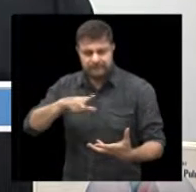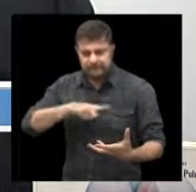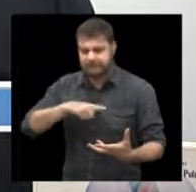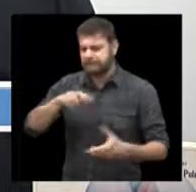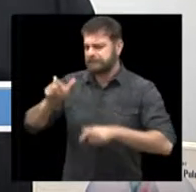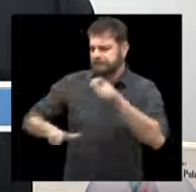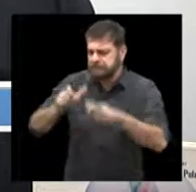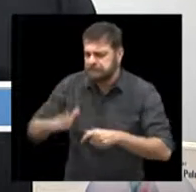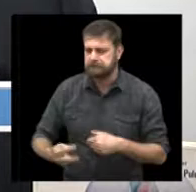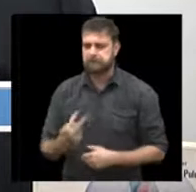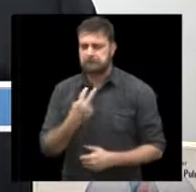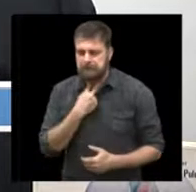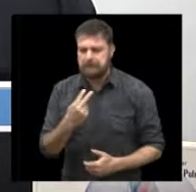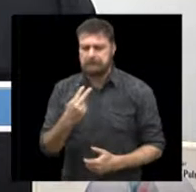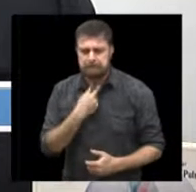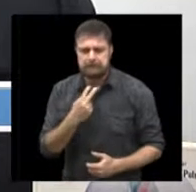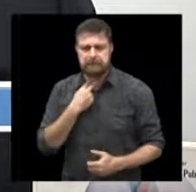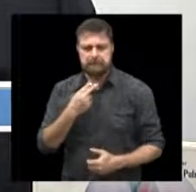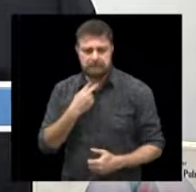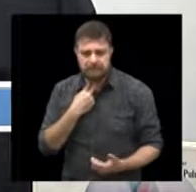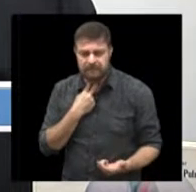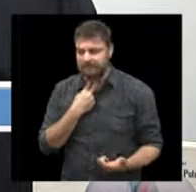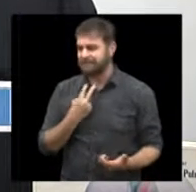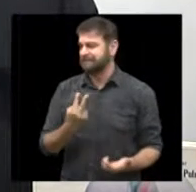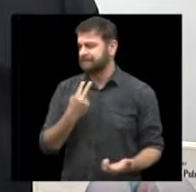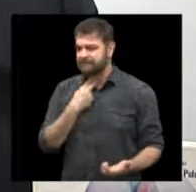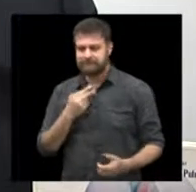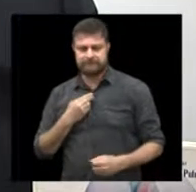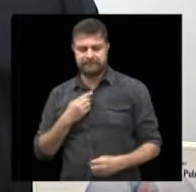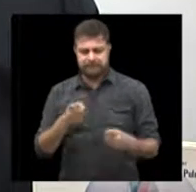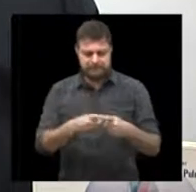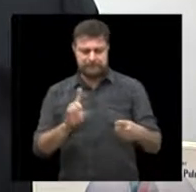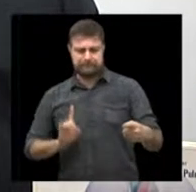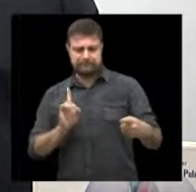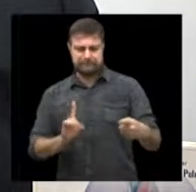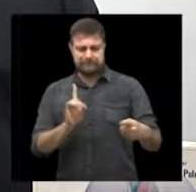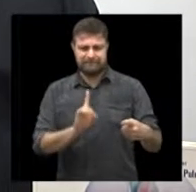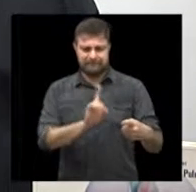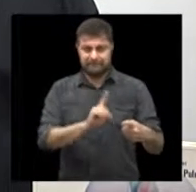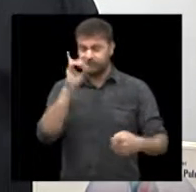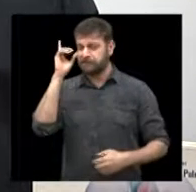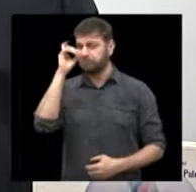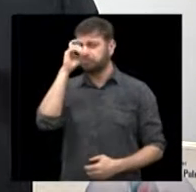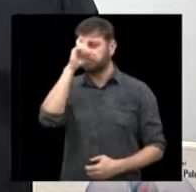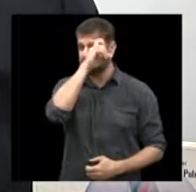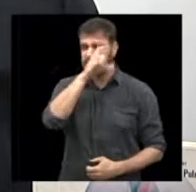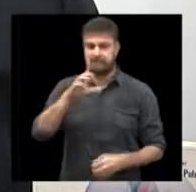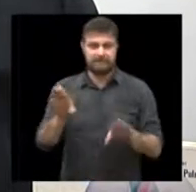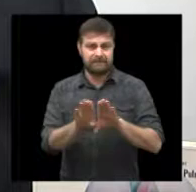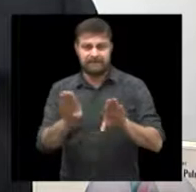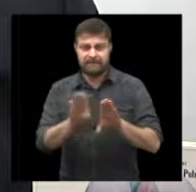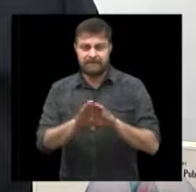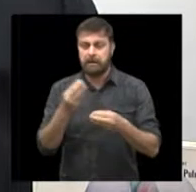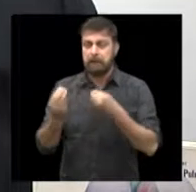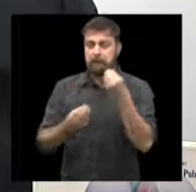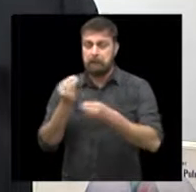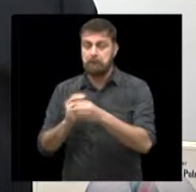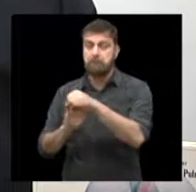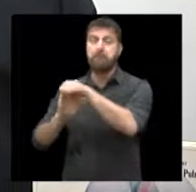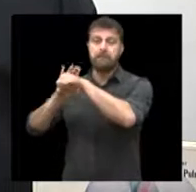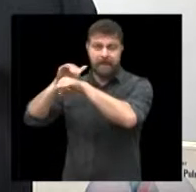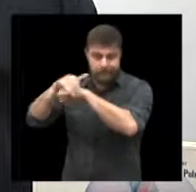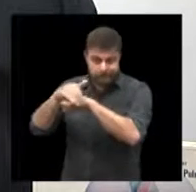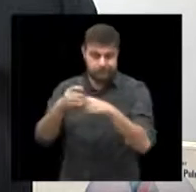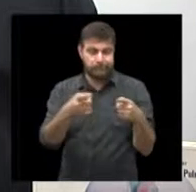afazeres, de dificuldades de locomoção, de dificuldades por devido segurança de sair em período noturno.